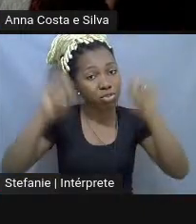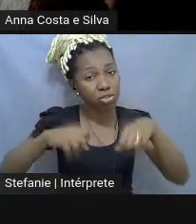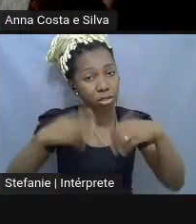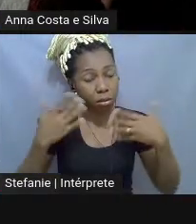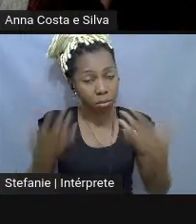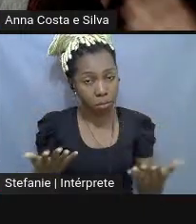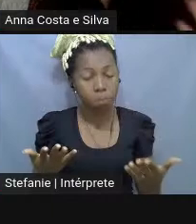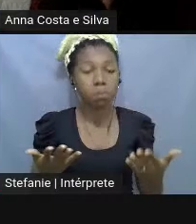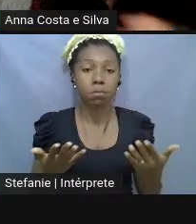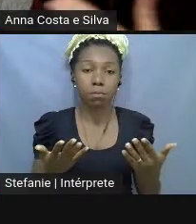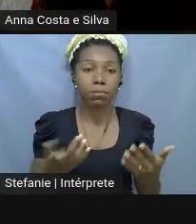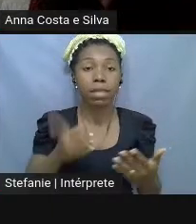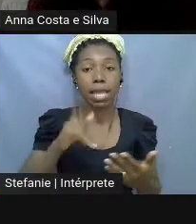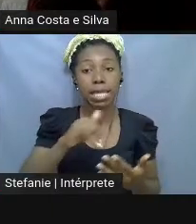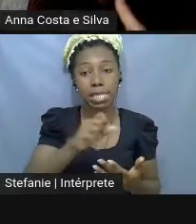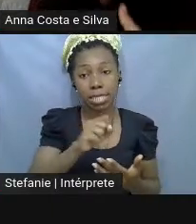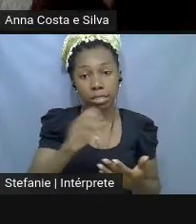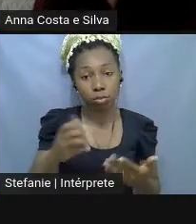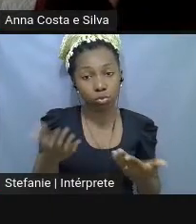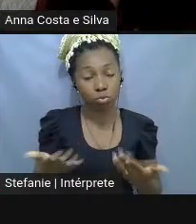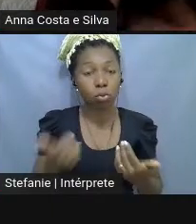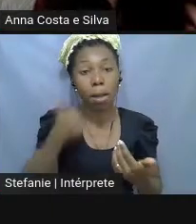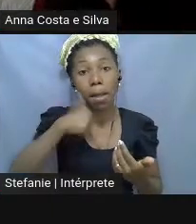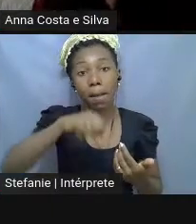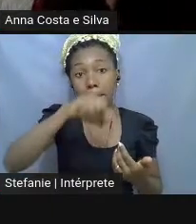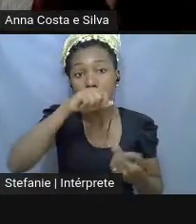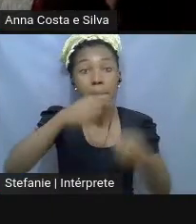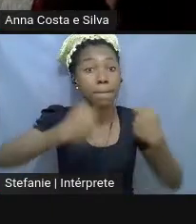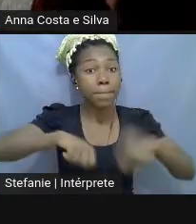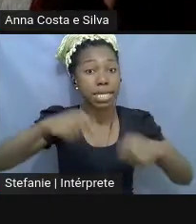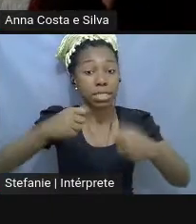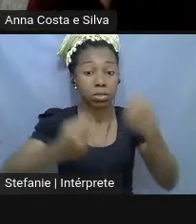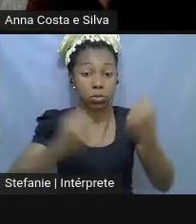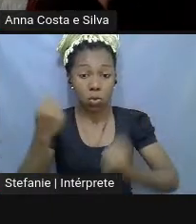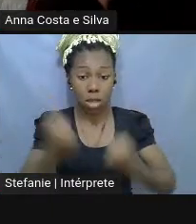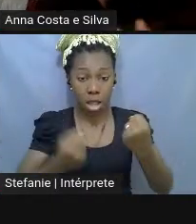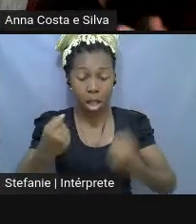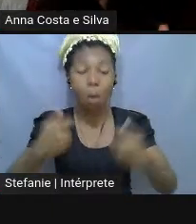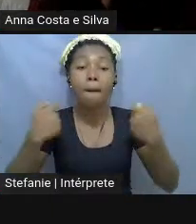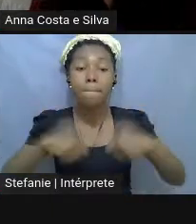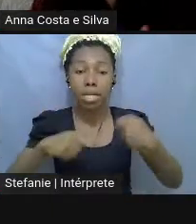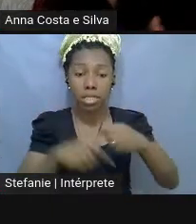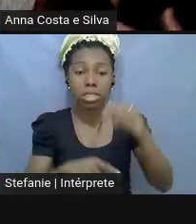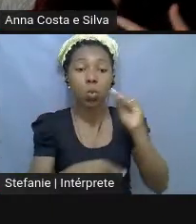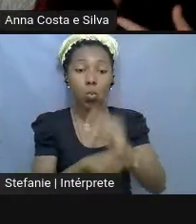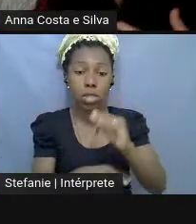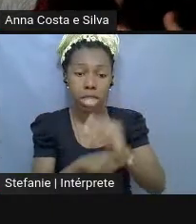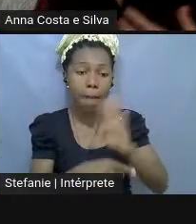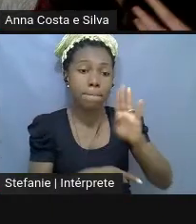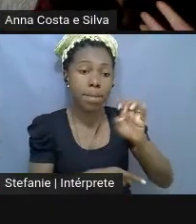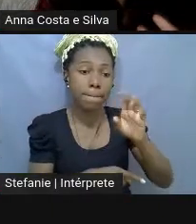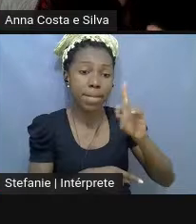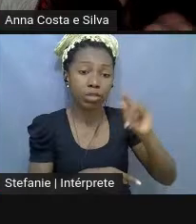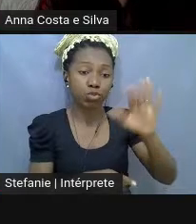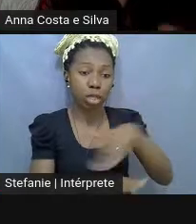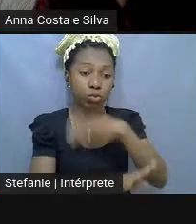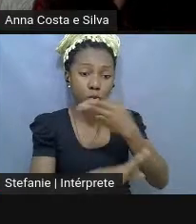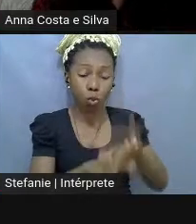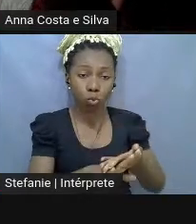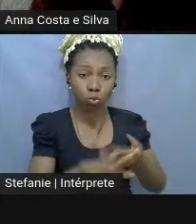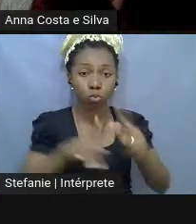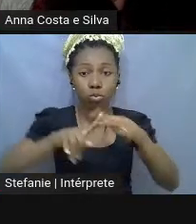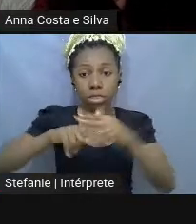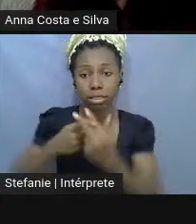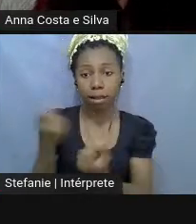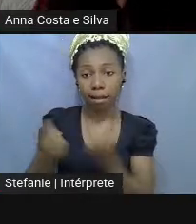é... É isso. É uma mãe, ela precisa do carro, ela precisa dirigir, ela precisa cuidar do bebê. O tempo inteiro é... E como que